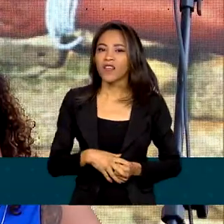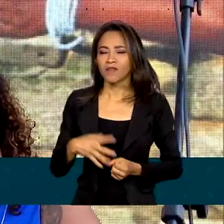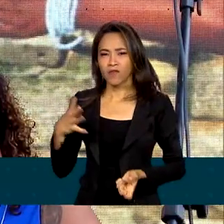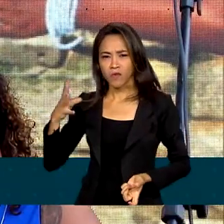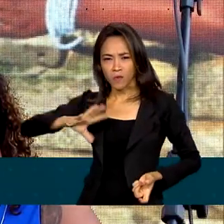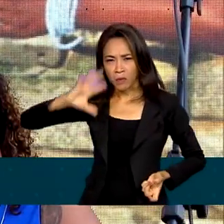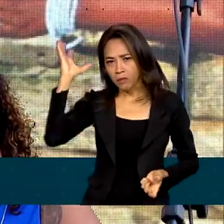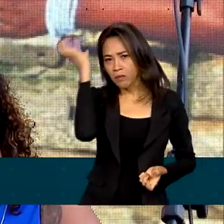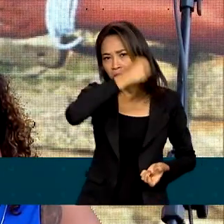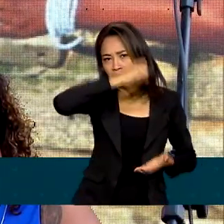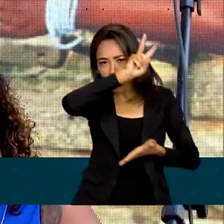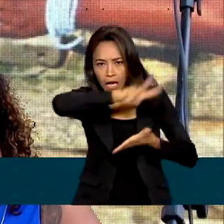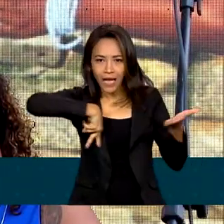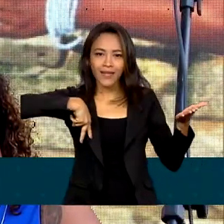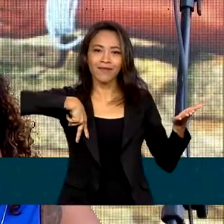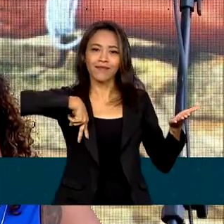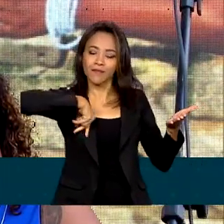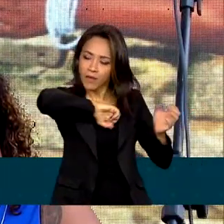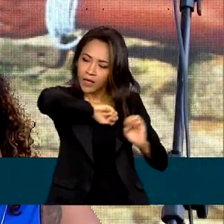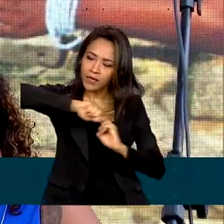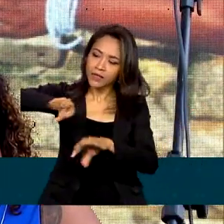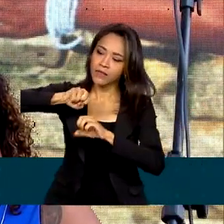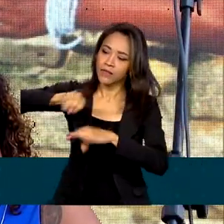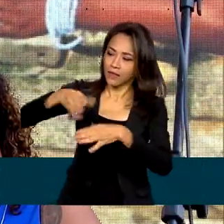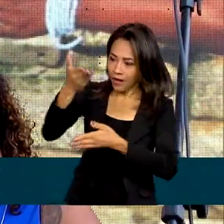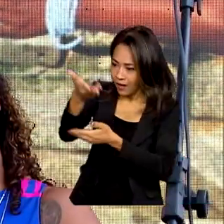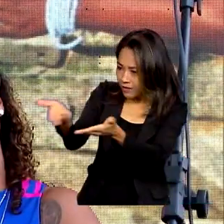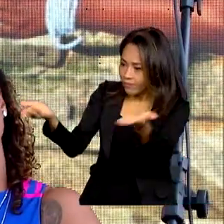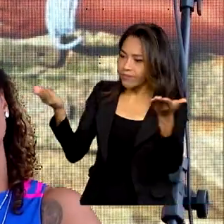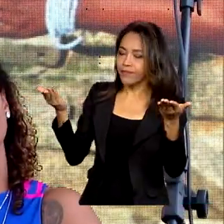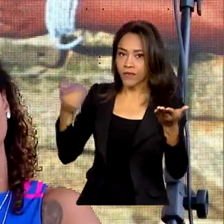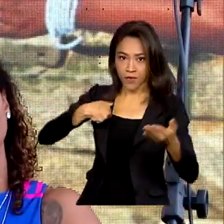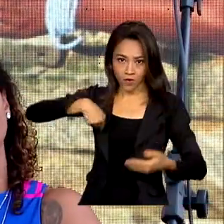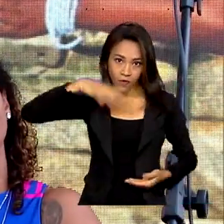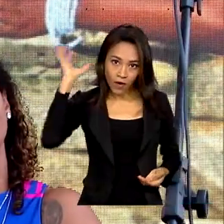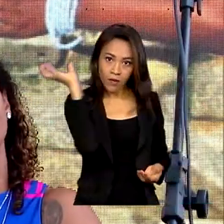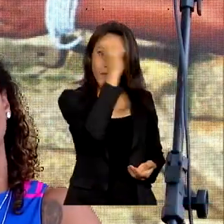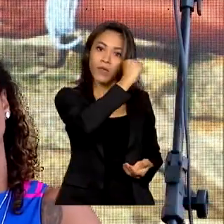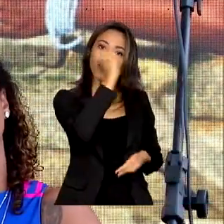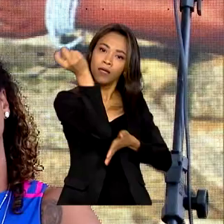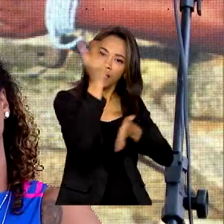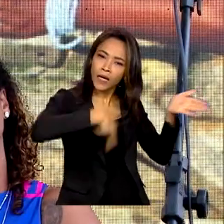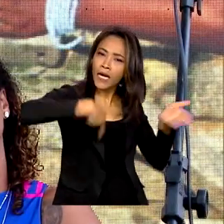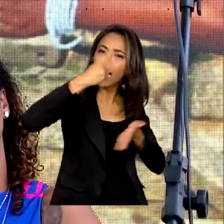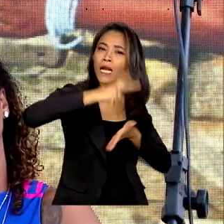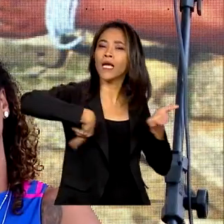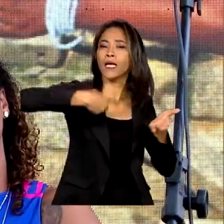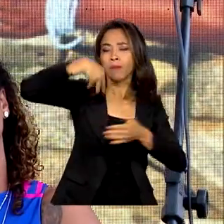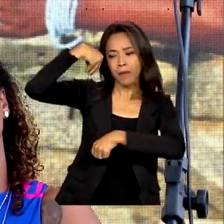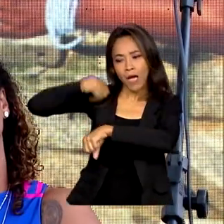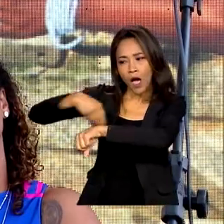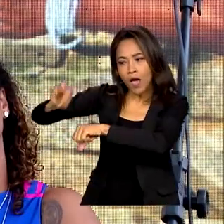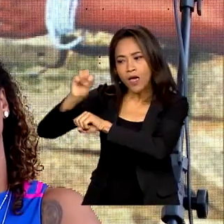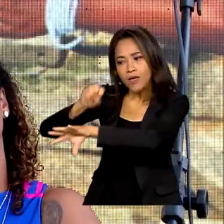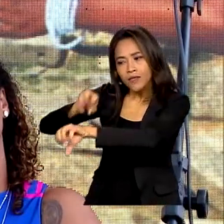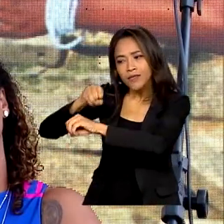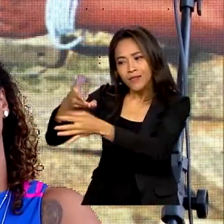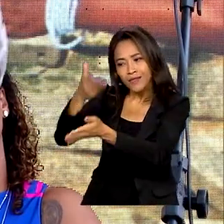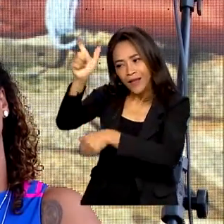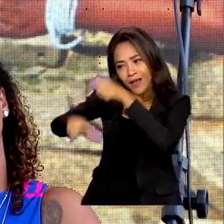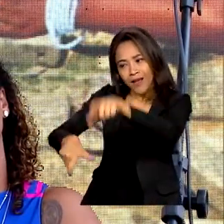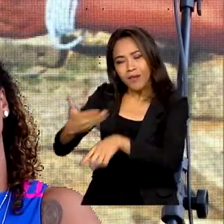camaradas. Vou aprender a ler para ensinar meus camaradas.